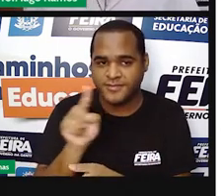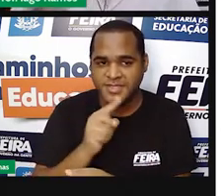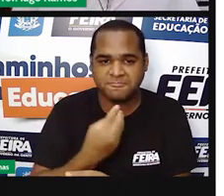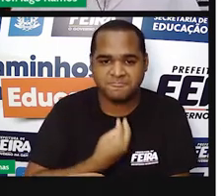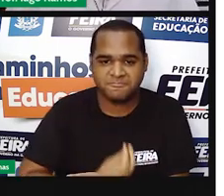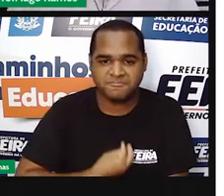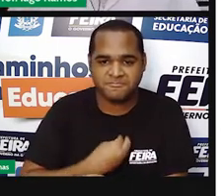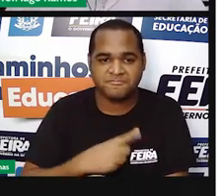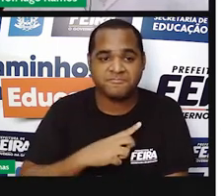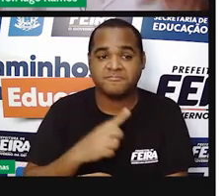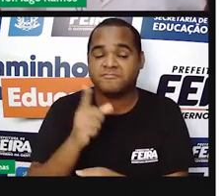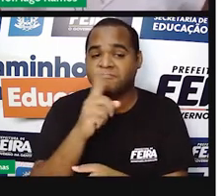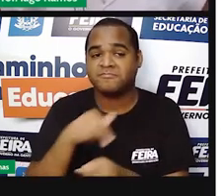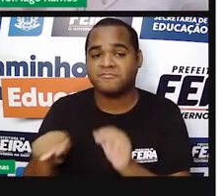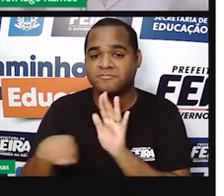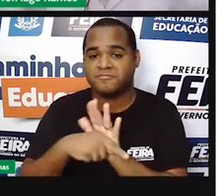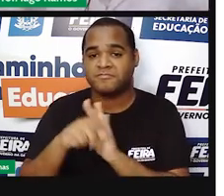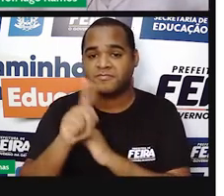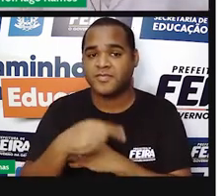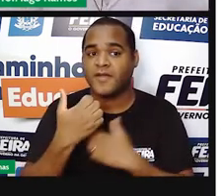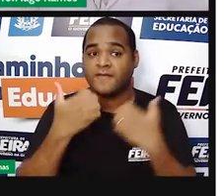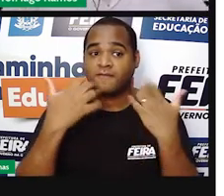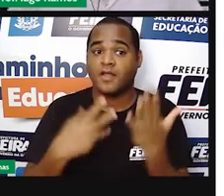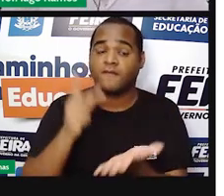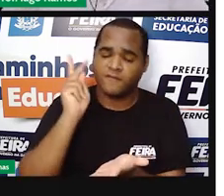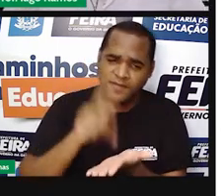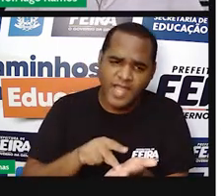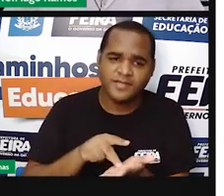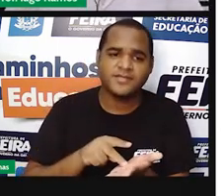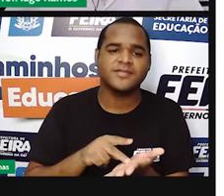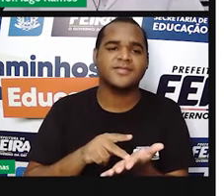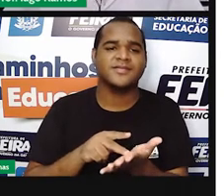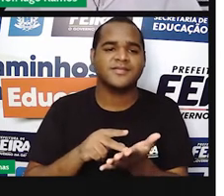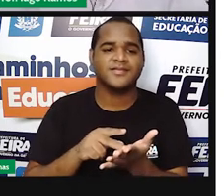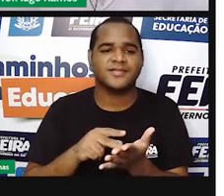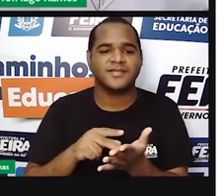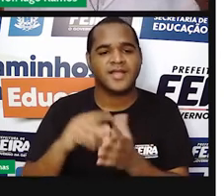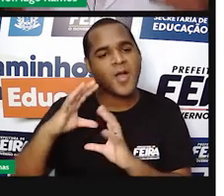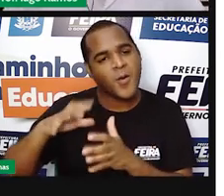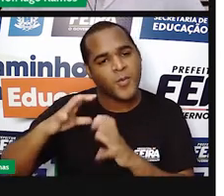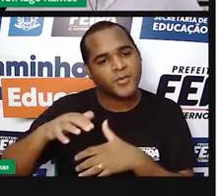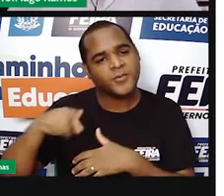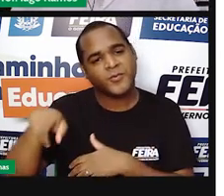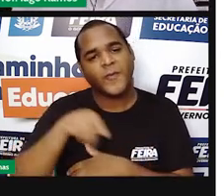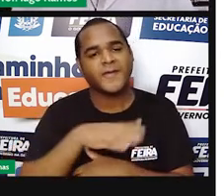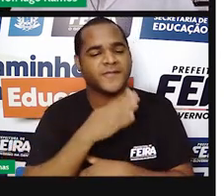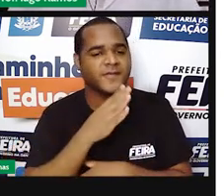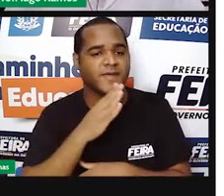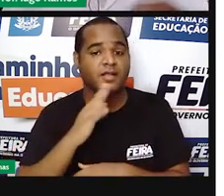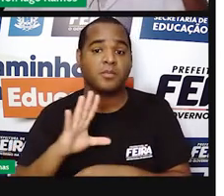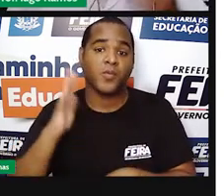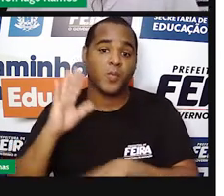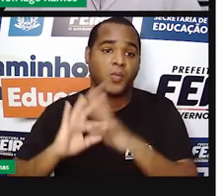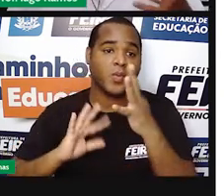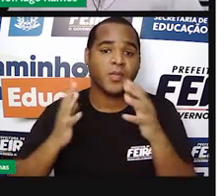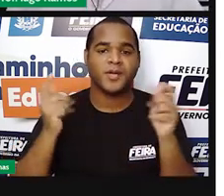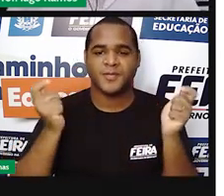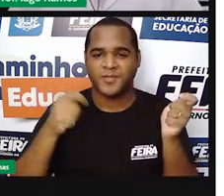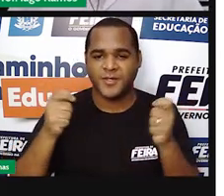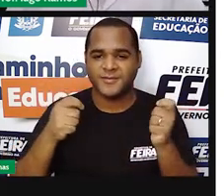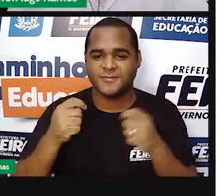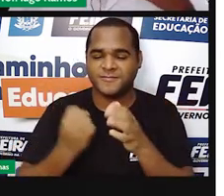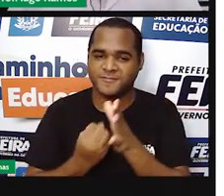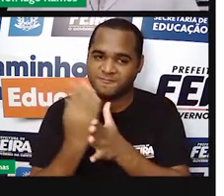que fazem parte do mundo real, esse mundo que nós vivemos e que surgem situações onde vai